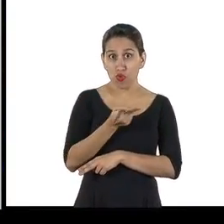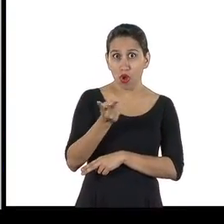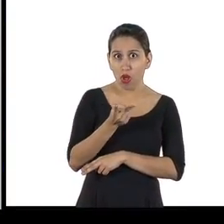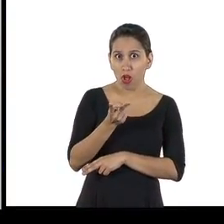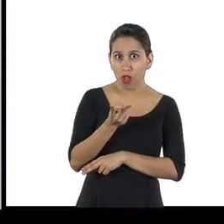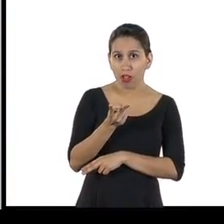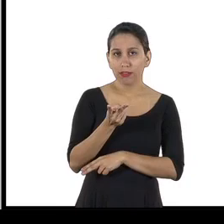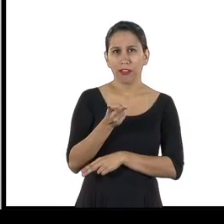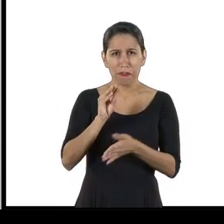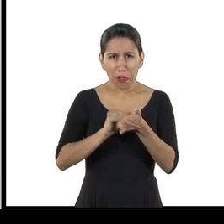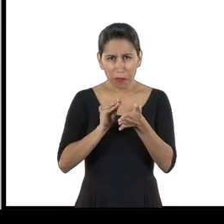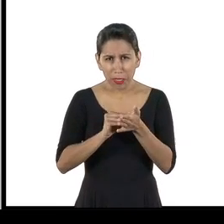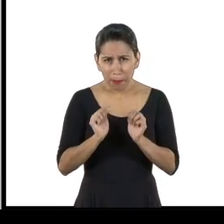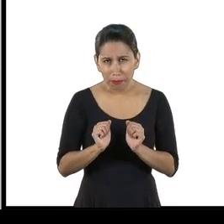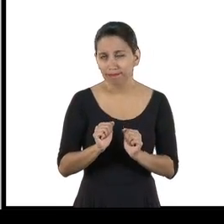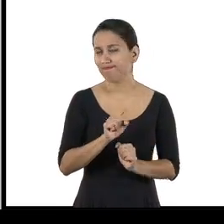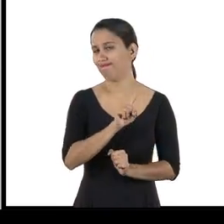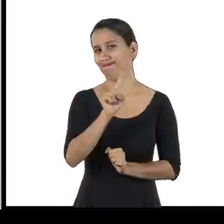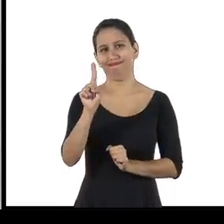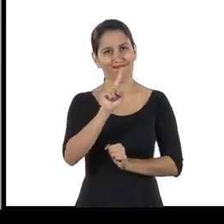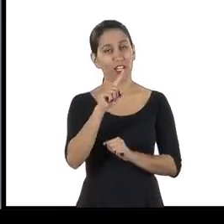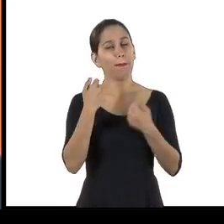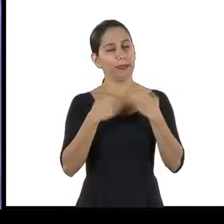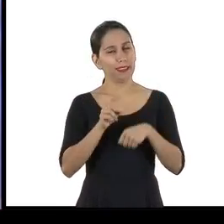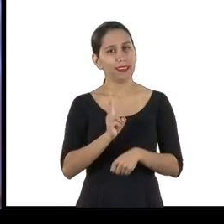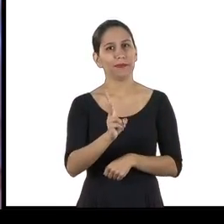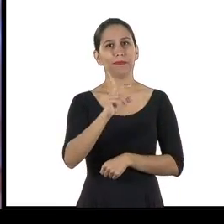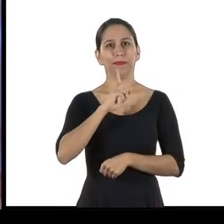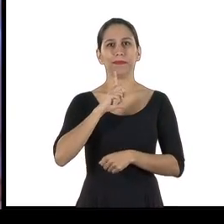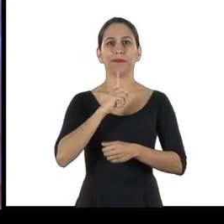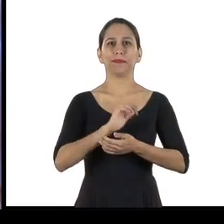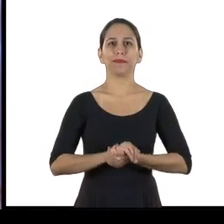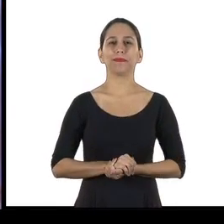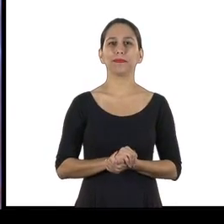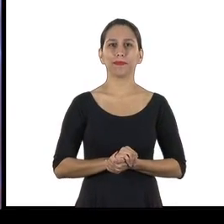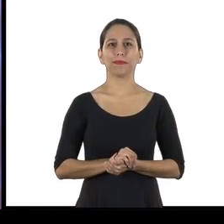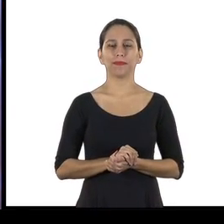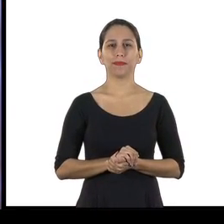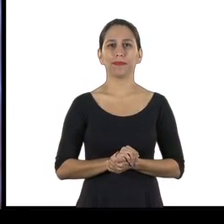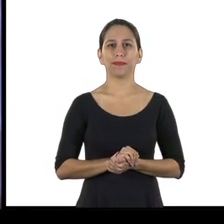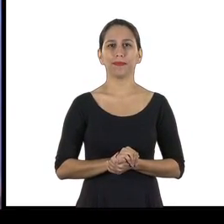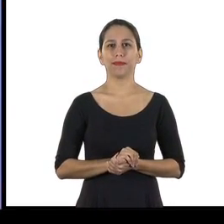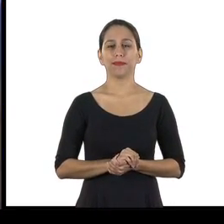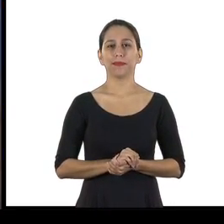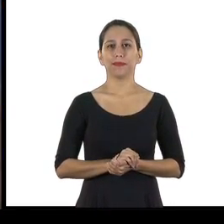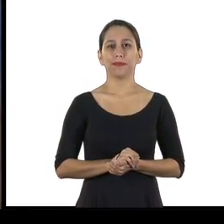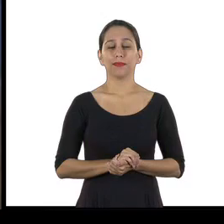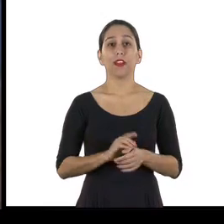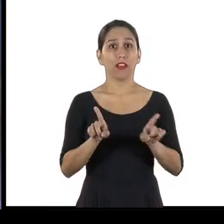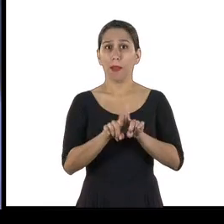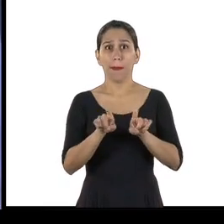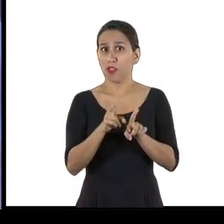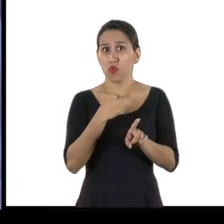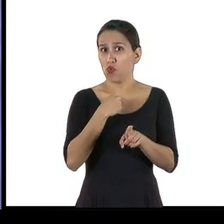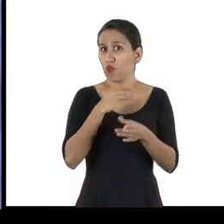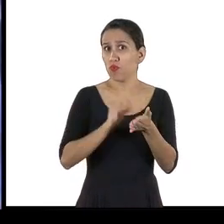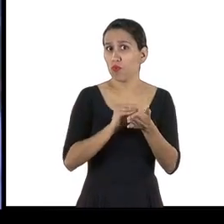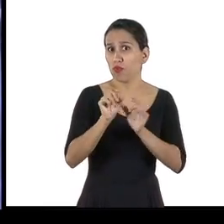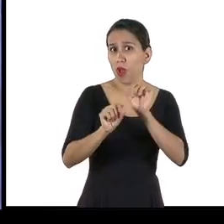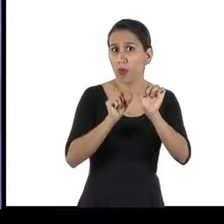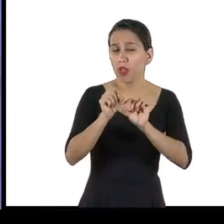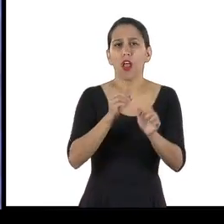Vinheta animada. Oficinas de manutenção. Outra coisa que não pode faltar numa mina são oficinas de manutenção